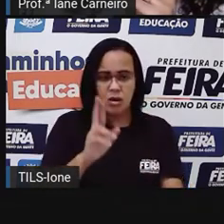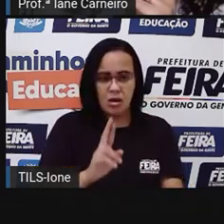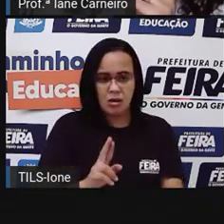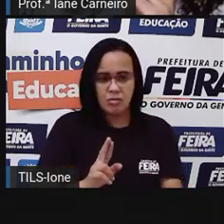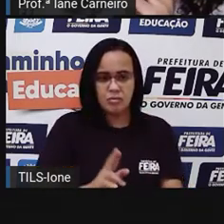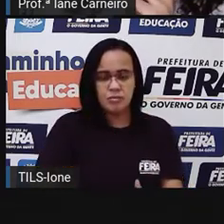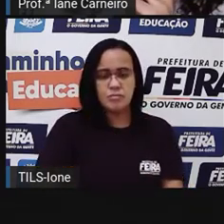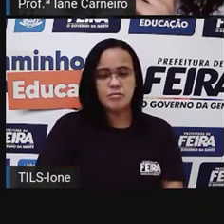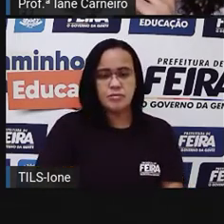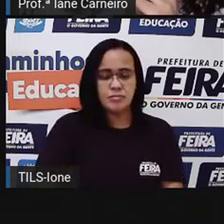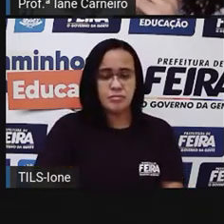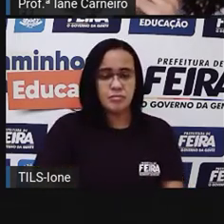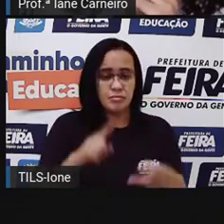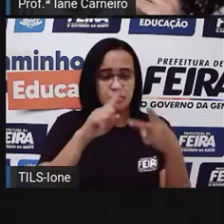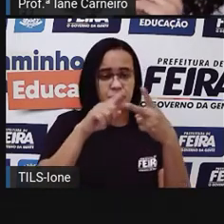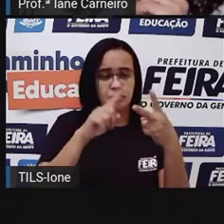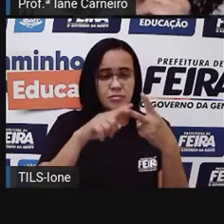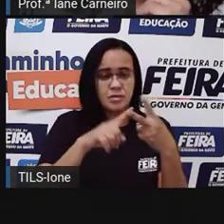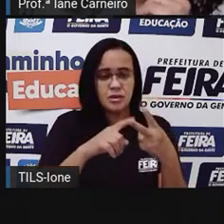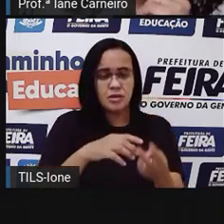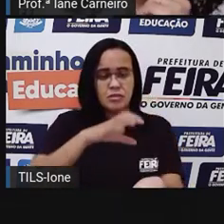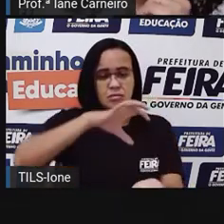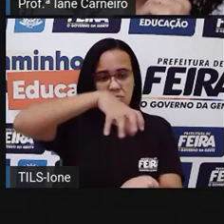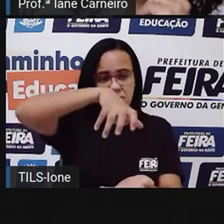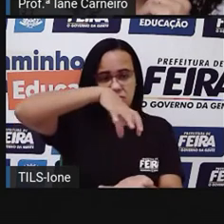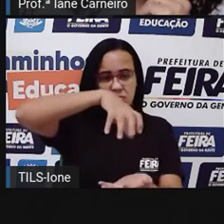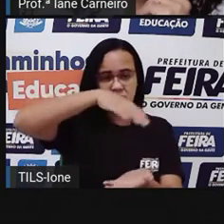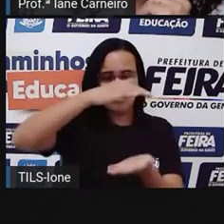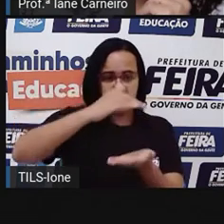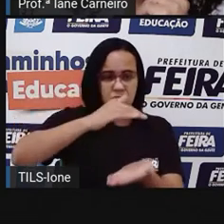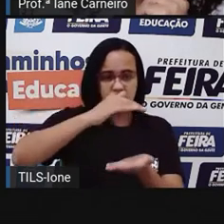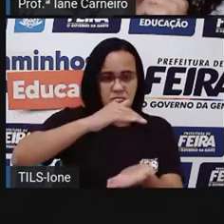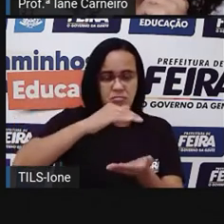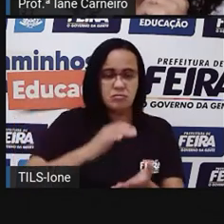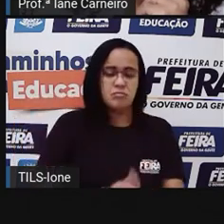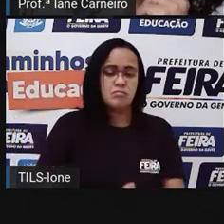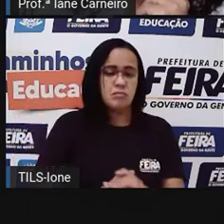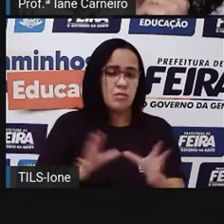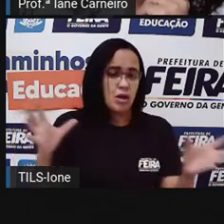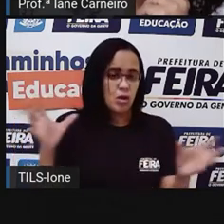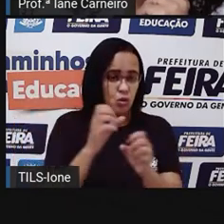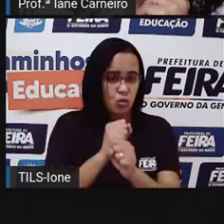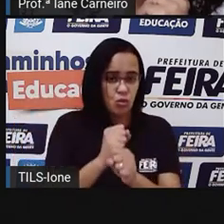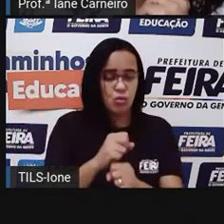ó. Esse pote daqui. Então, a gente vai juntar 50 mais 50. Quanto é?